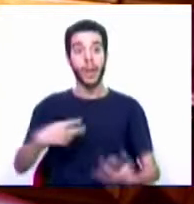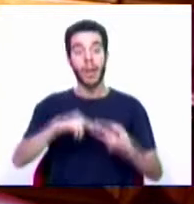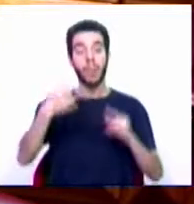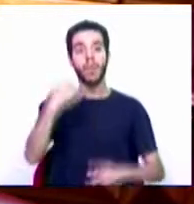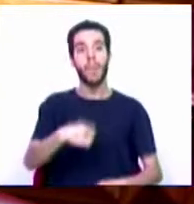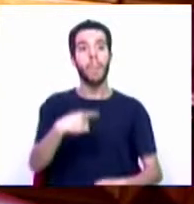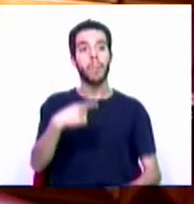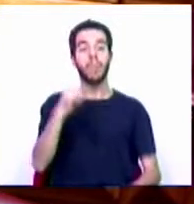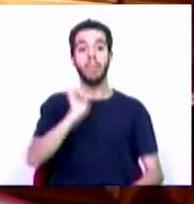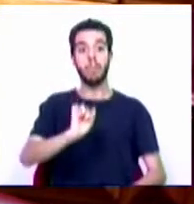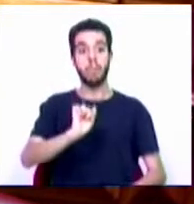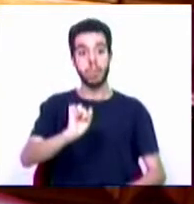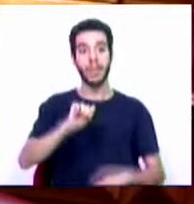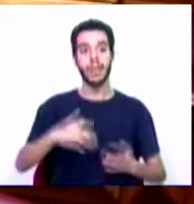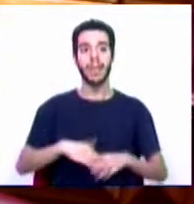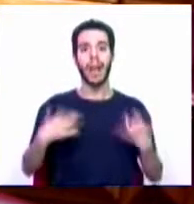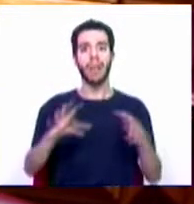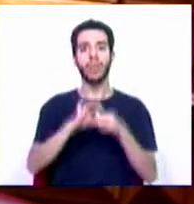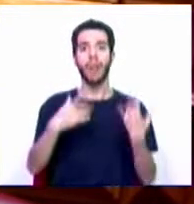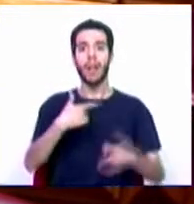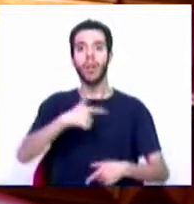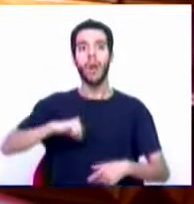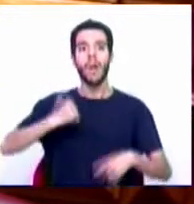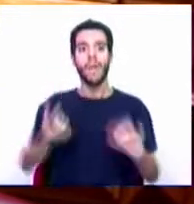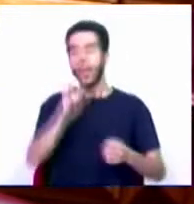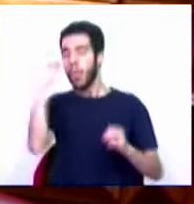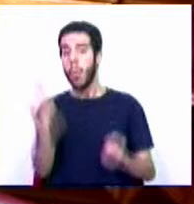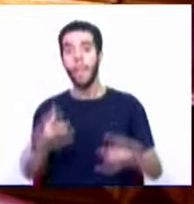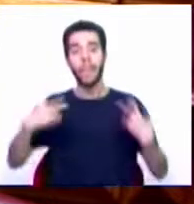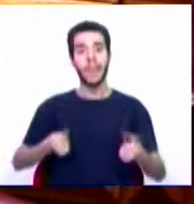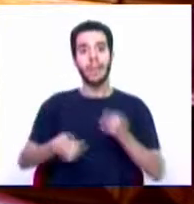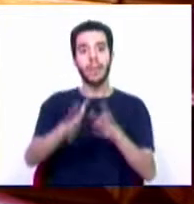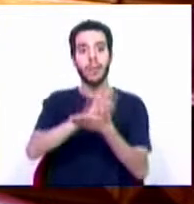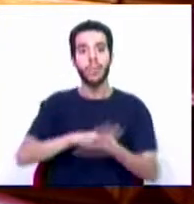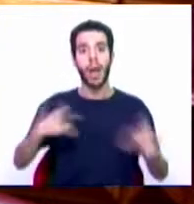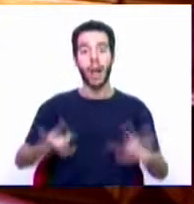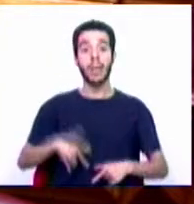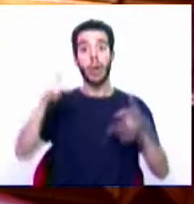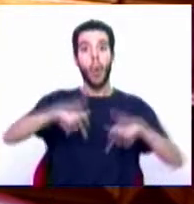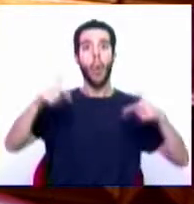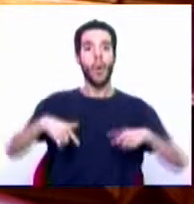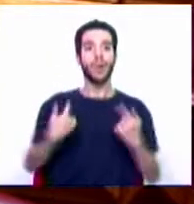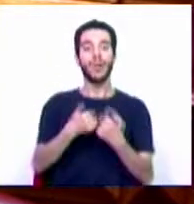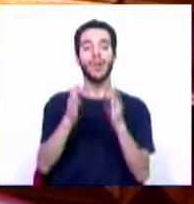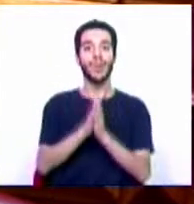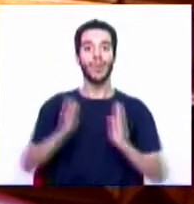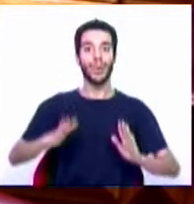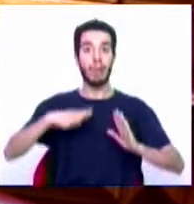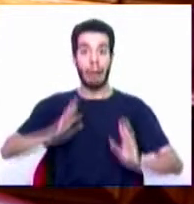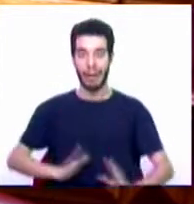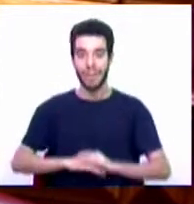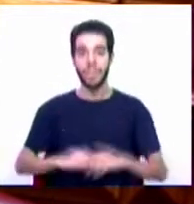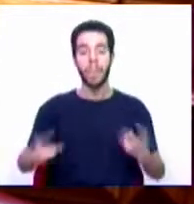precursor de Torres Vedras nos domínios do ambiente e sustentabilidade que hoje todos reivindicam para Torres Vedras. A assinatura dos